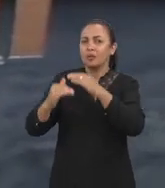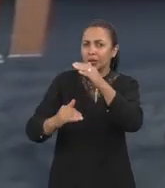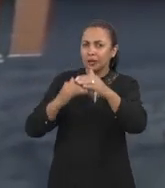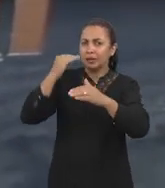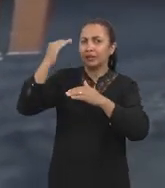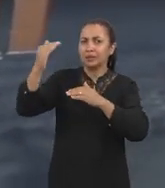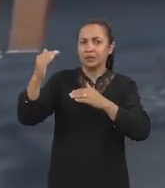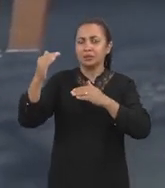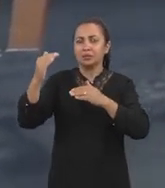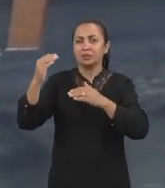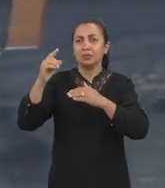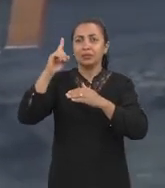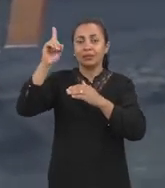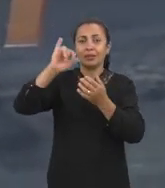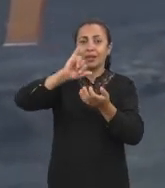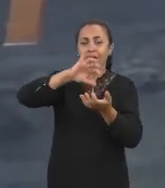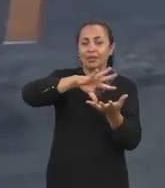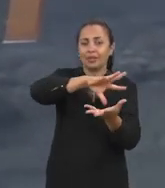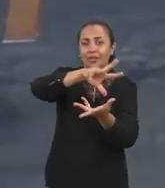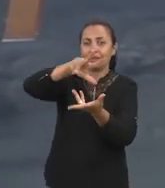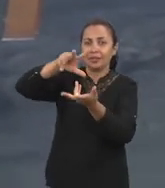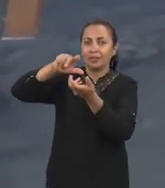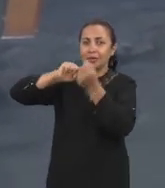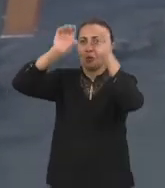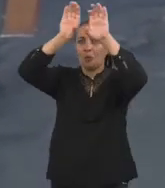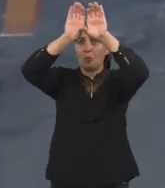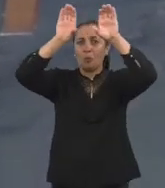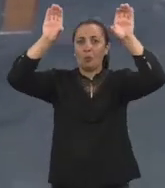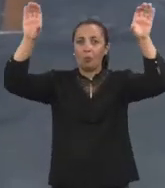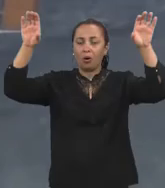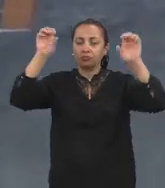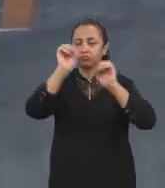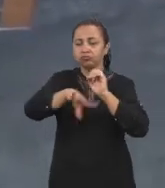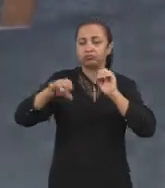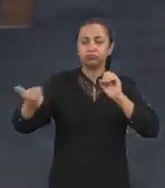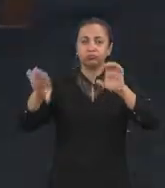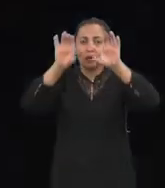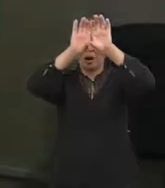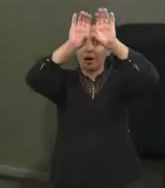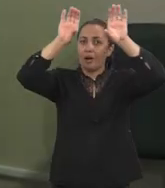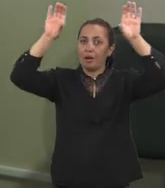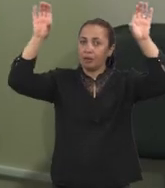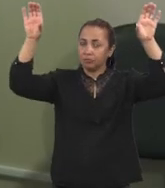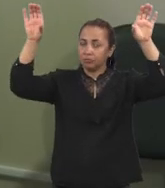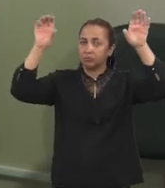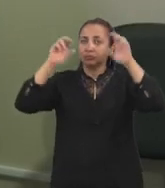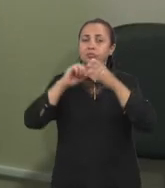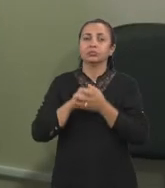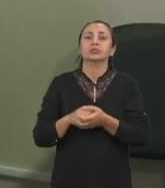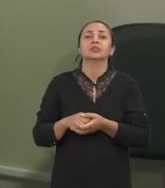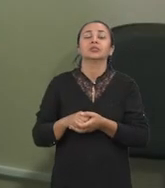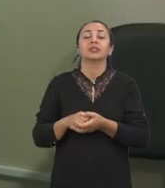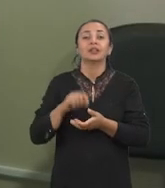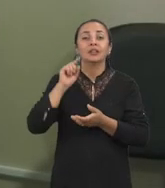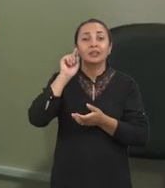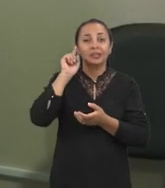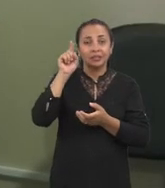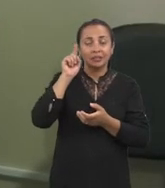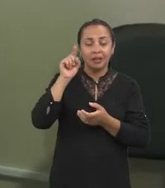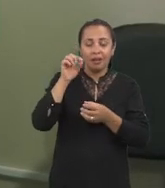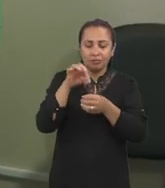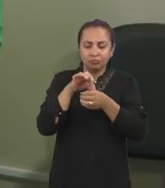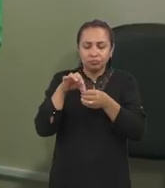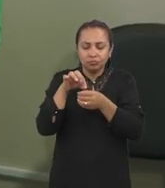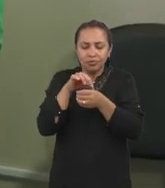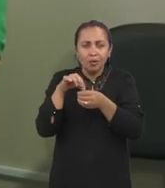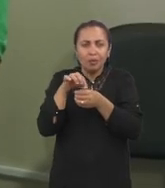fora da Estação Espacial Internacional, então, foi cultivado no espaço, e esse micro-organismo, então, ele